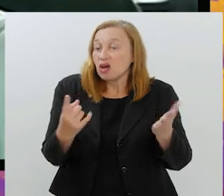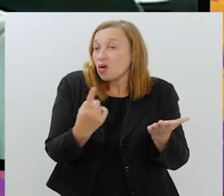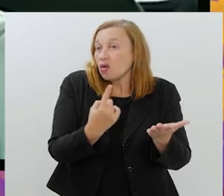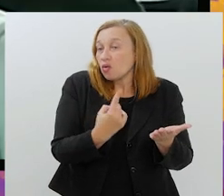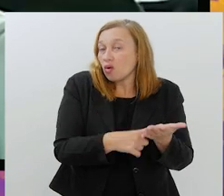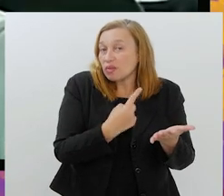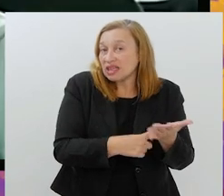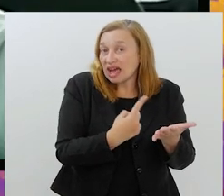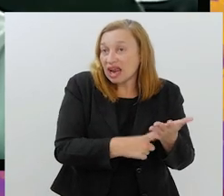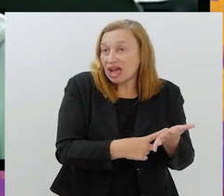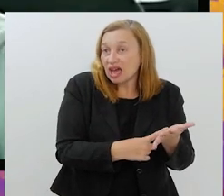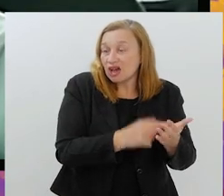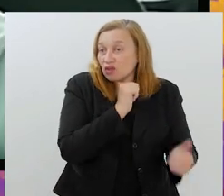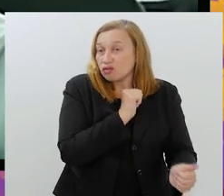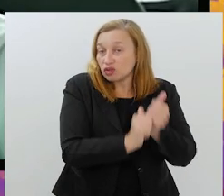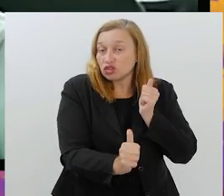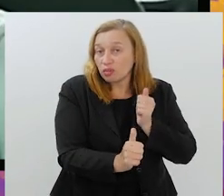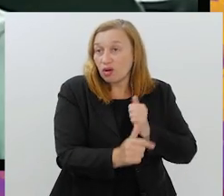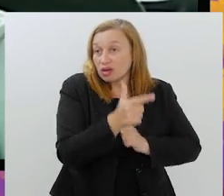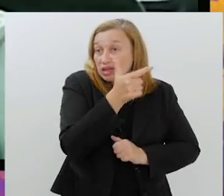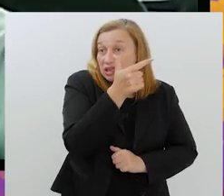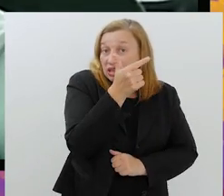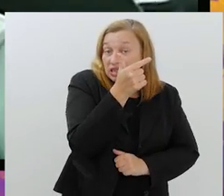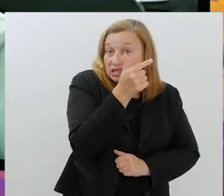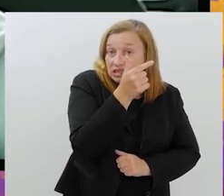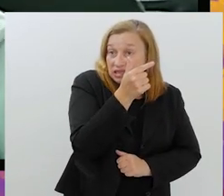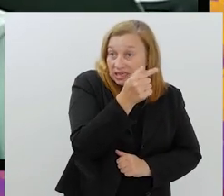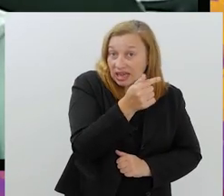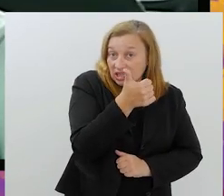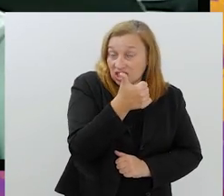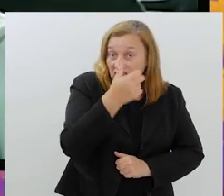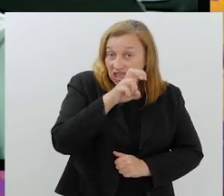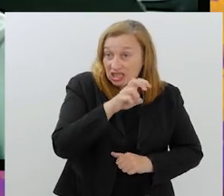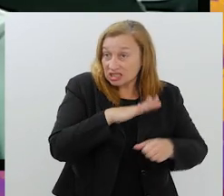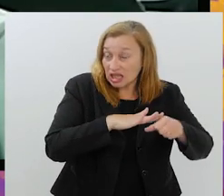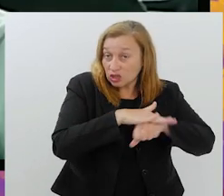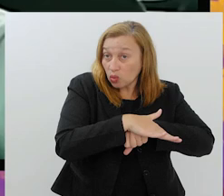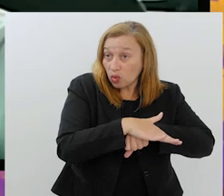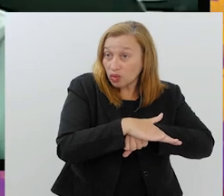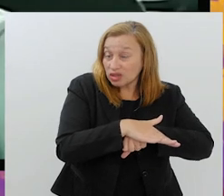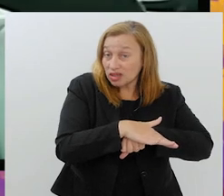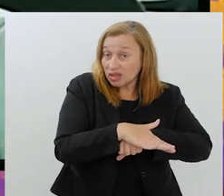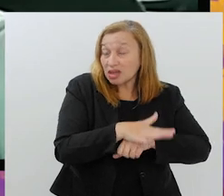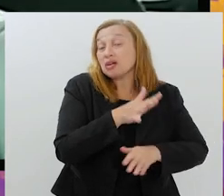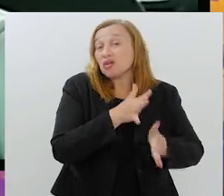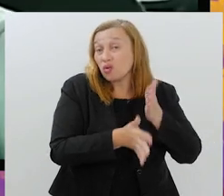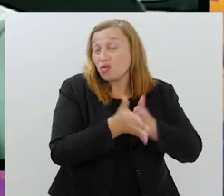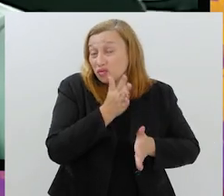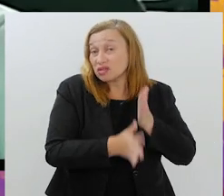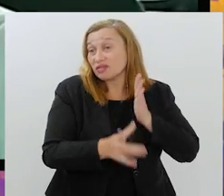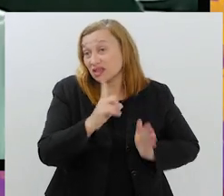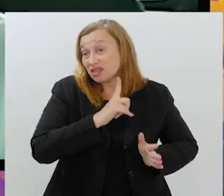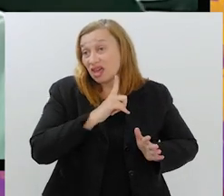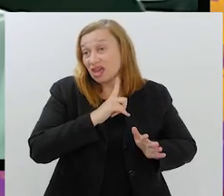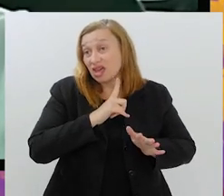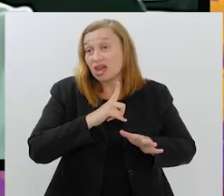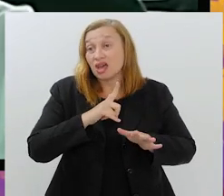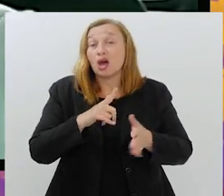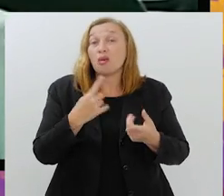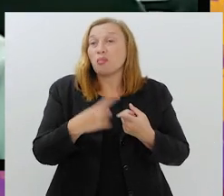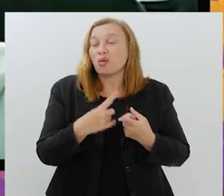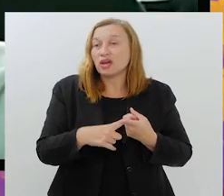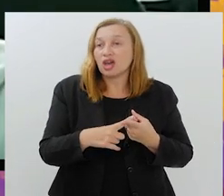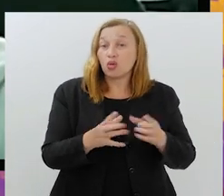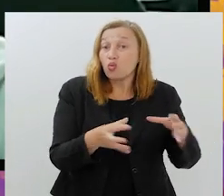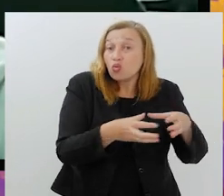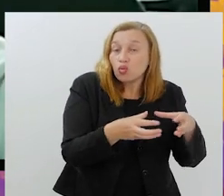lá para sete e quinze pontos, e vai ter que ter o jogo. Exatamente no momento em que pessoas se deslocam por aquele espaço, por aquela área, para ir para